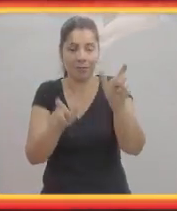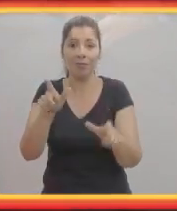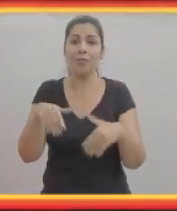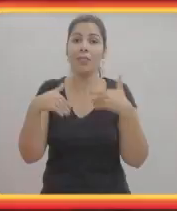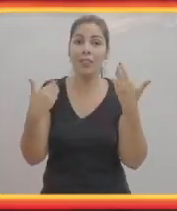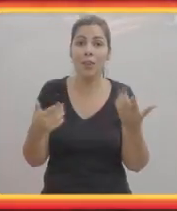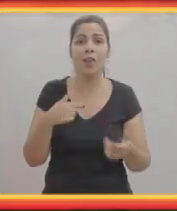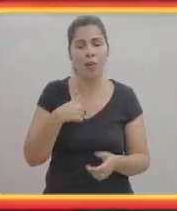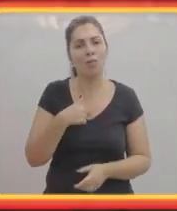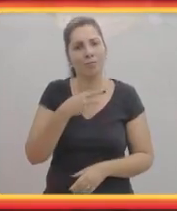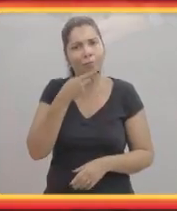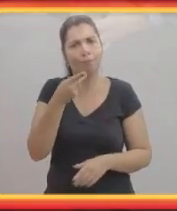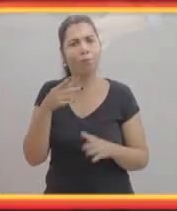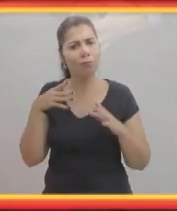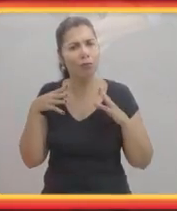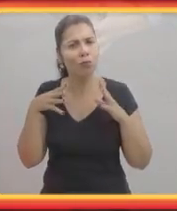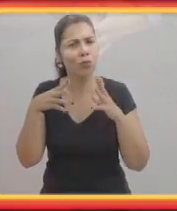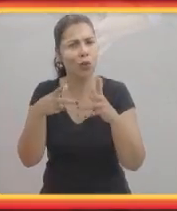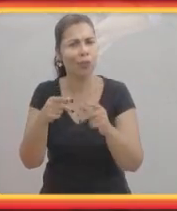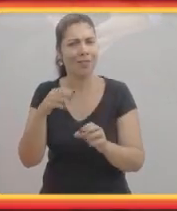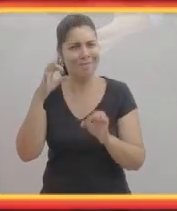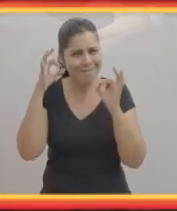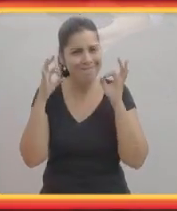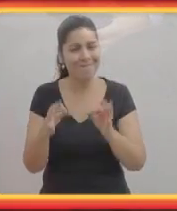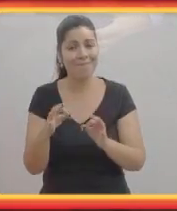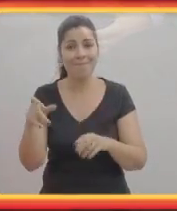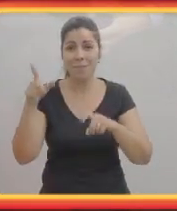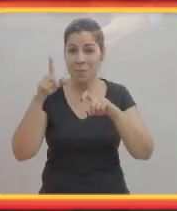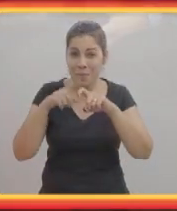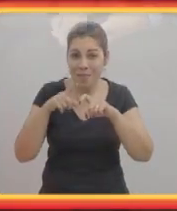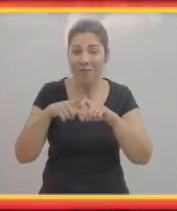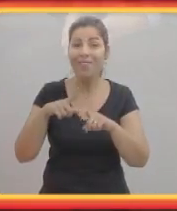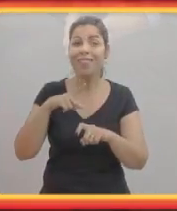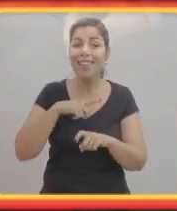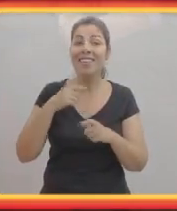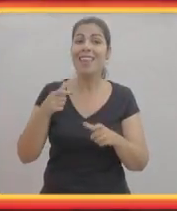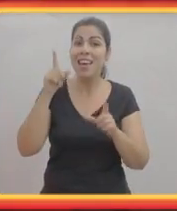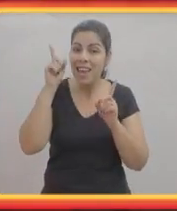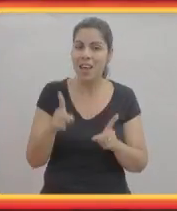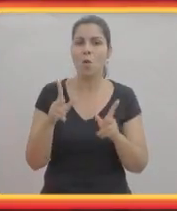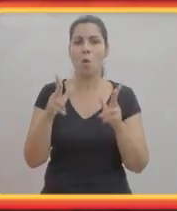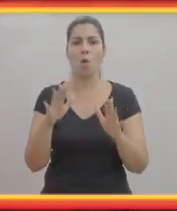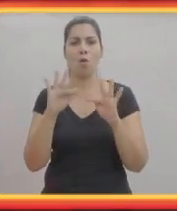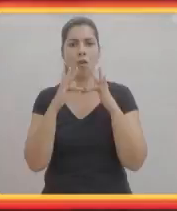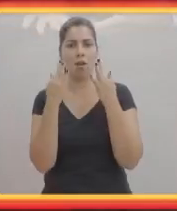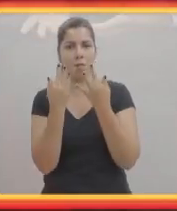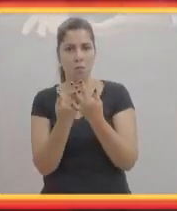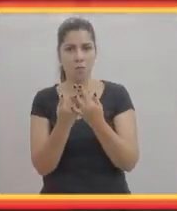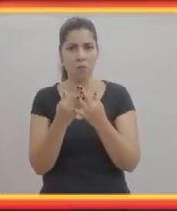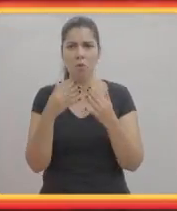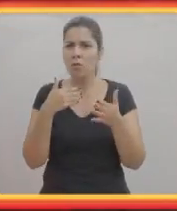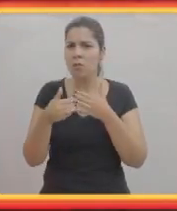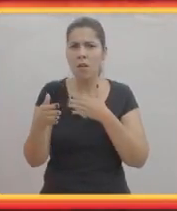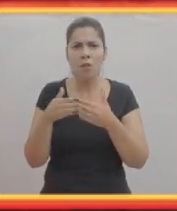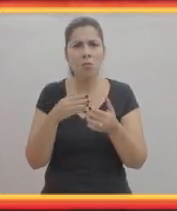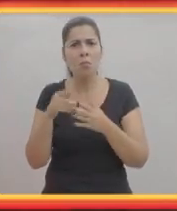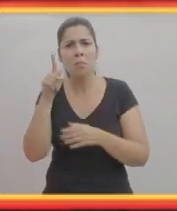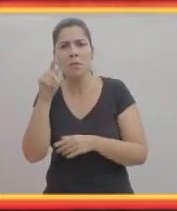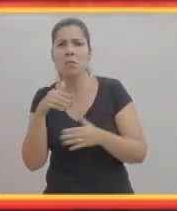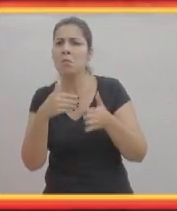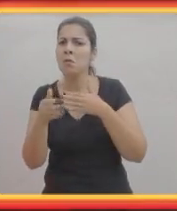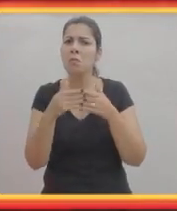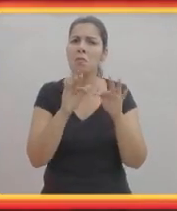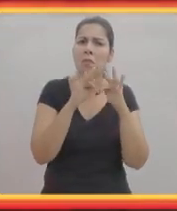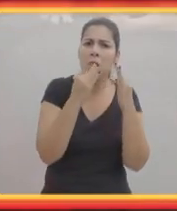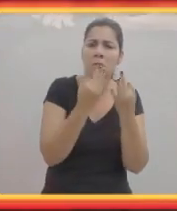prejudicar muito no segmento e no tratamento desse paciente. Portanto, eu afirmo com toda certeza, o médico tem